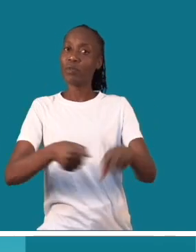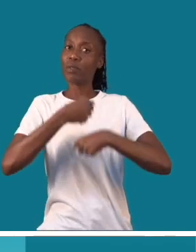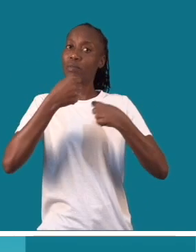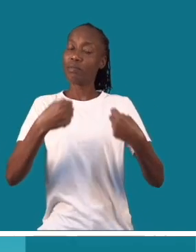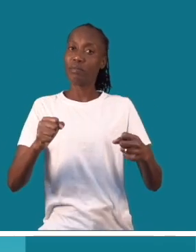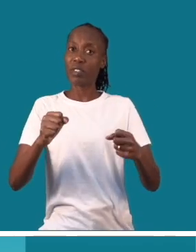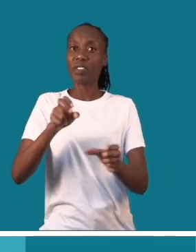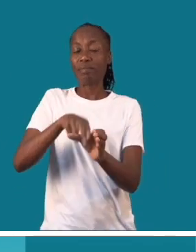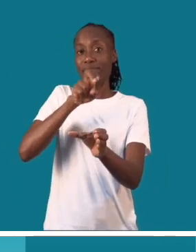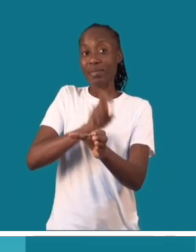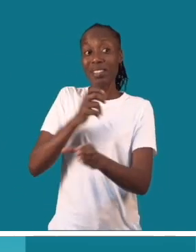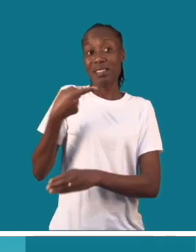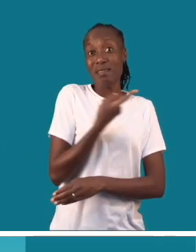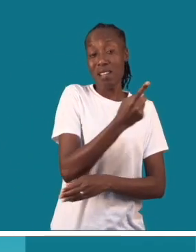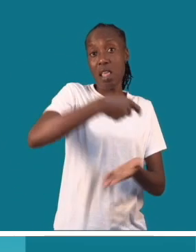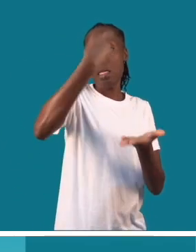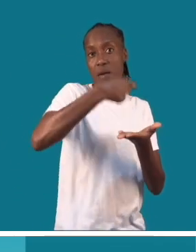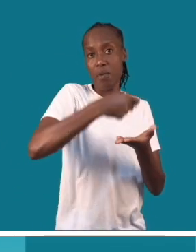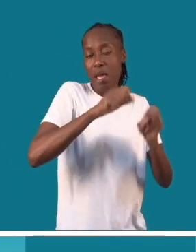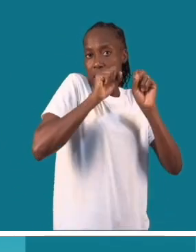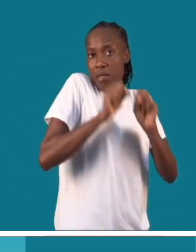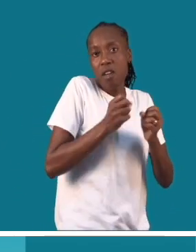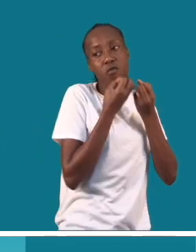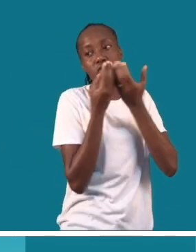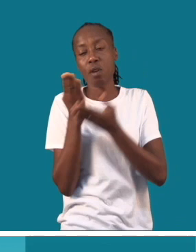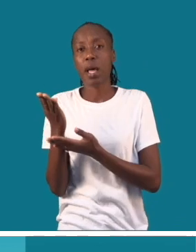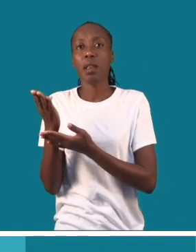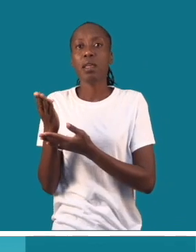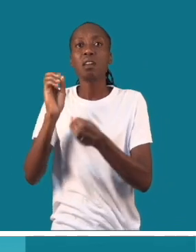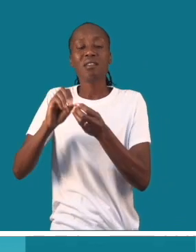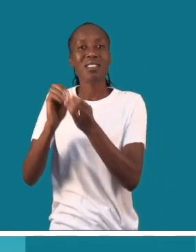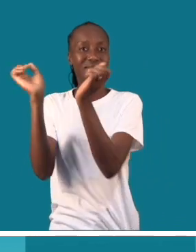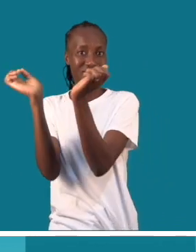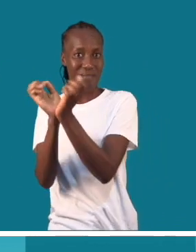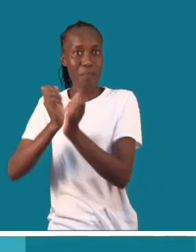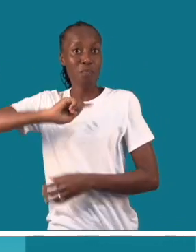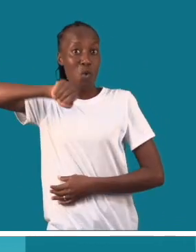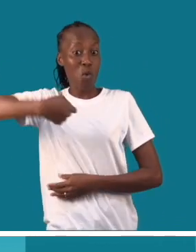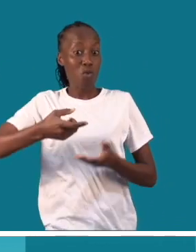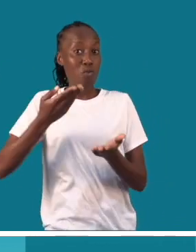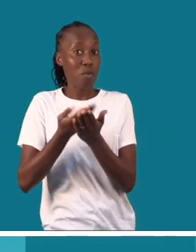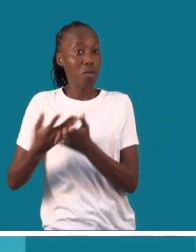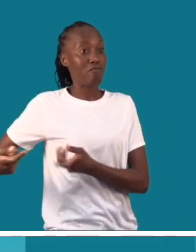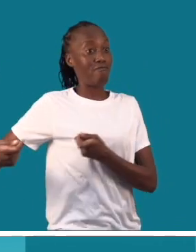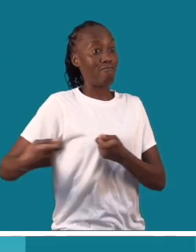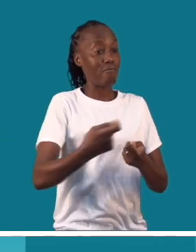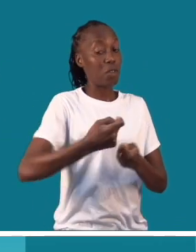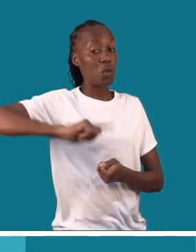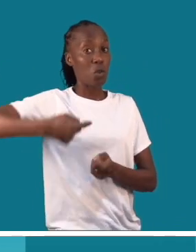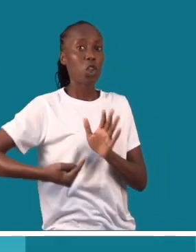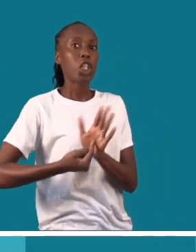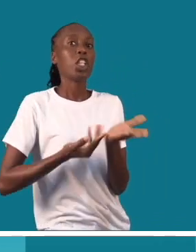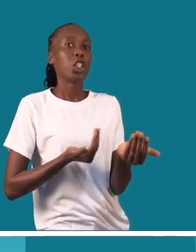soltura do tribunal. Portanto, submetemos e aguardamos a resposta do tribunal. E